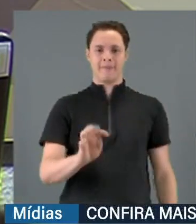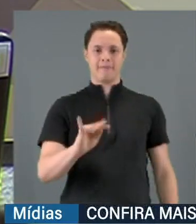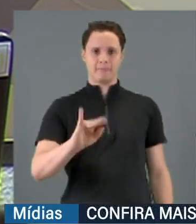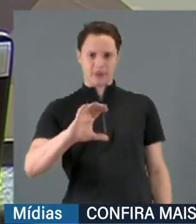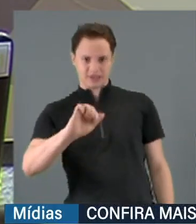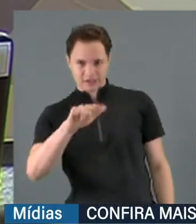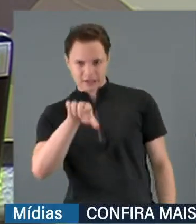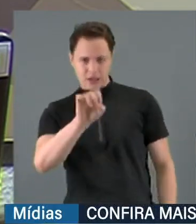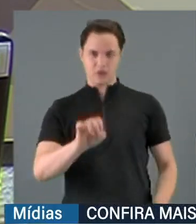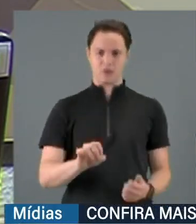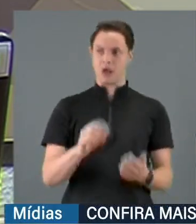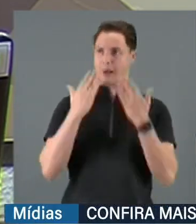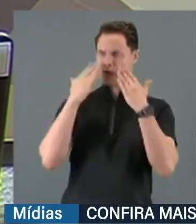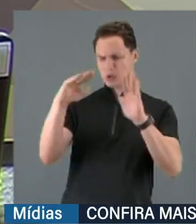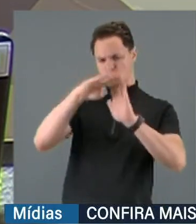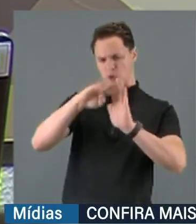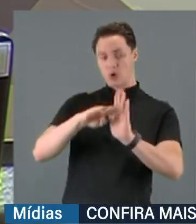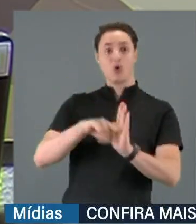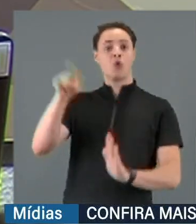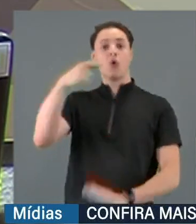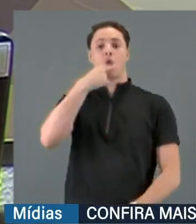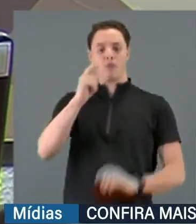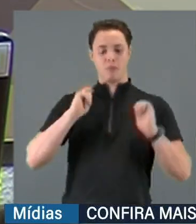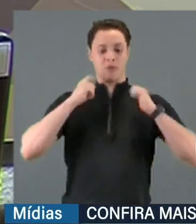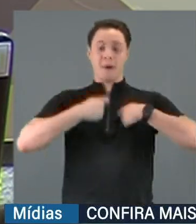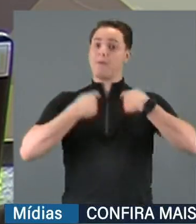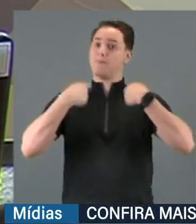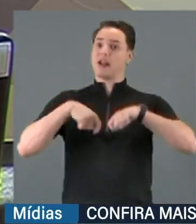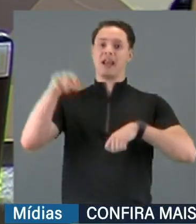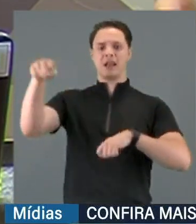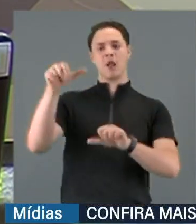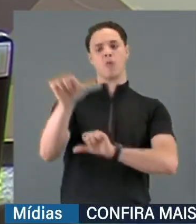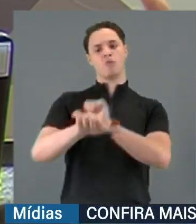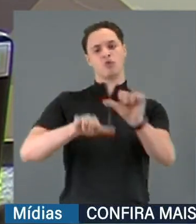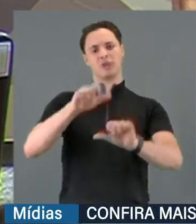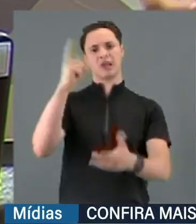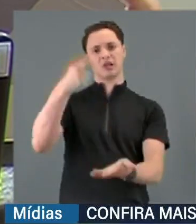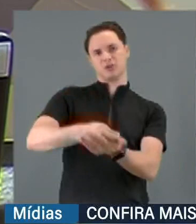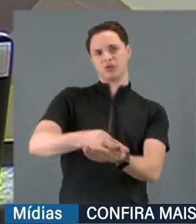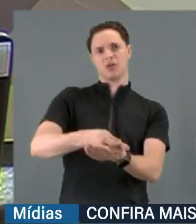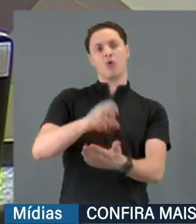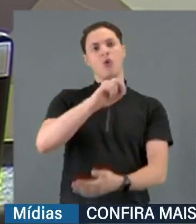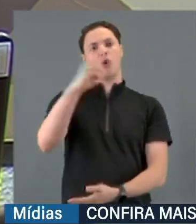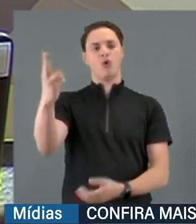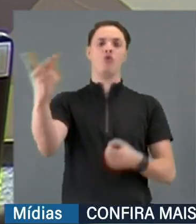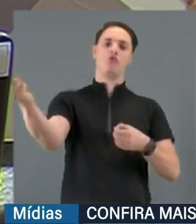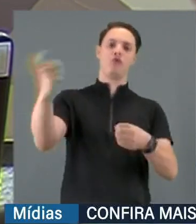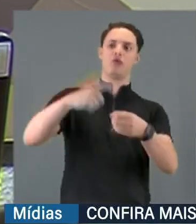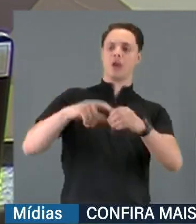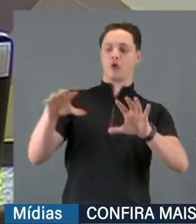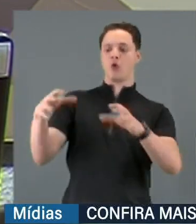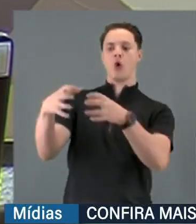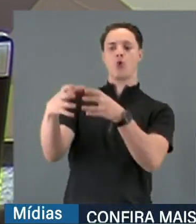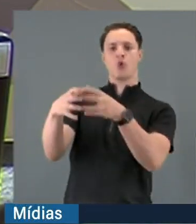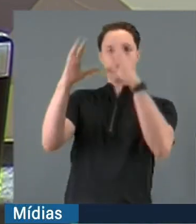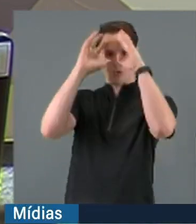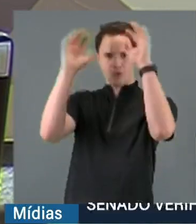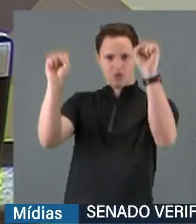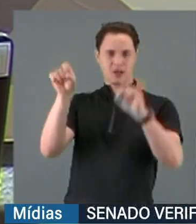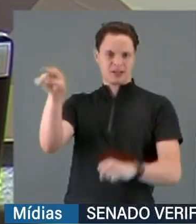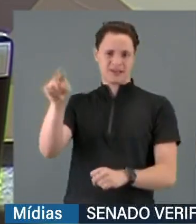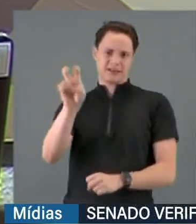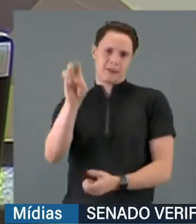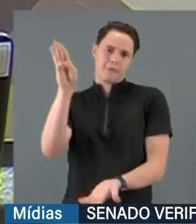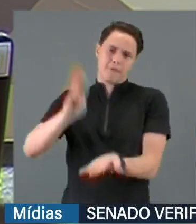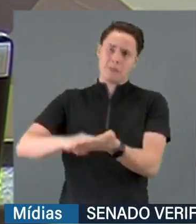memoriais e o ministro deveria ou mudar a sua decisão, ou remeter ao pleno, ou remeter à turma, que é o colegiado lá de cinco